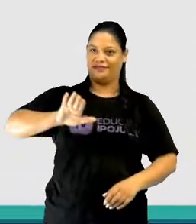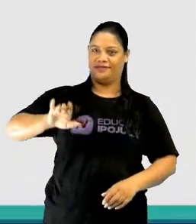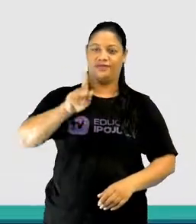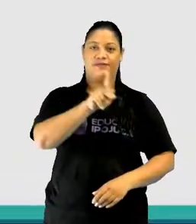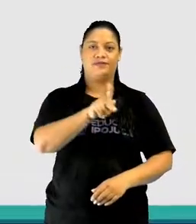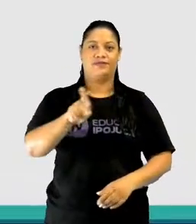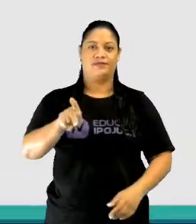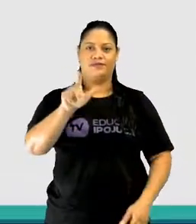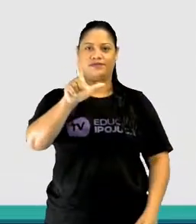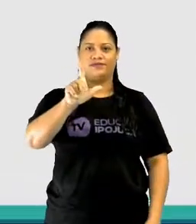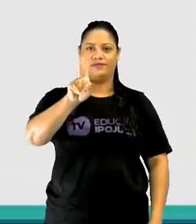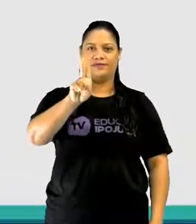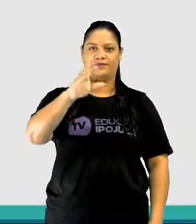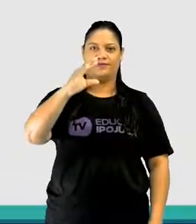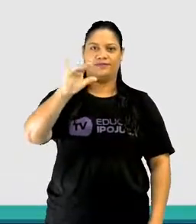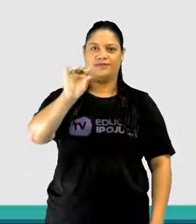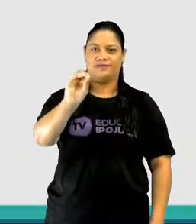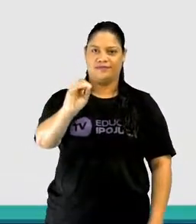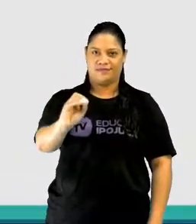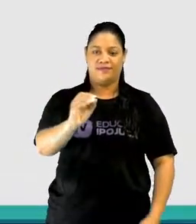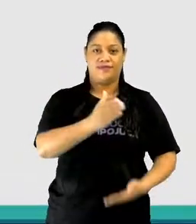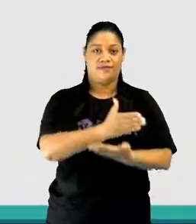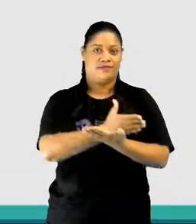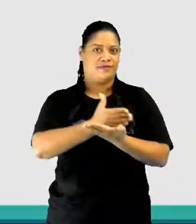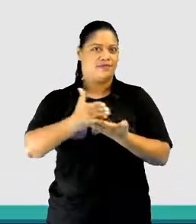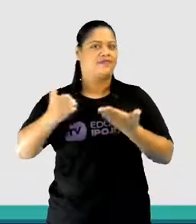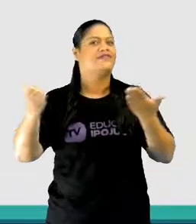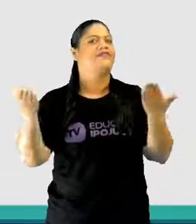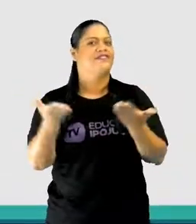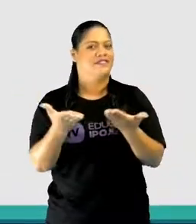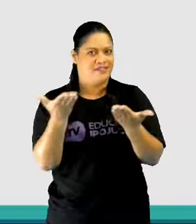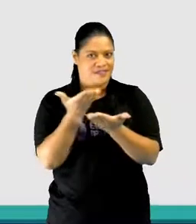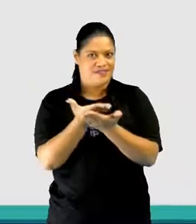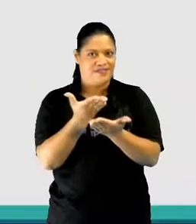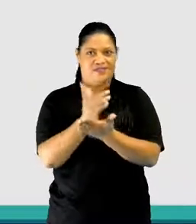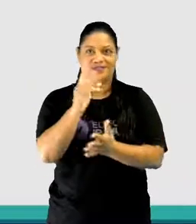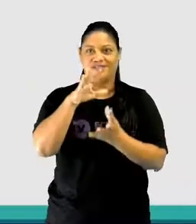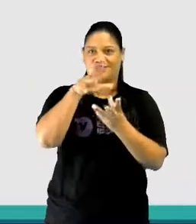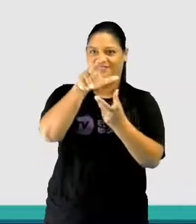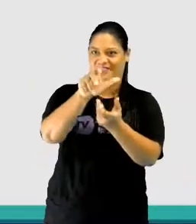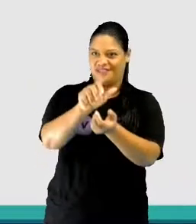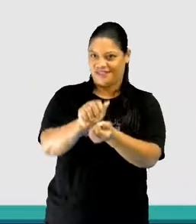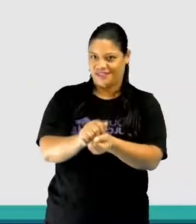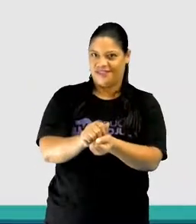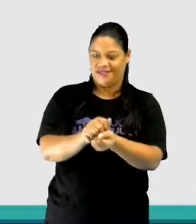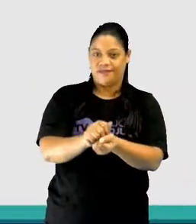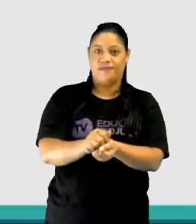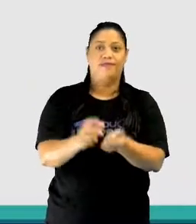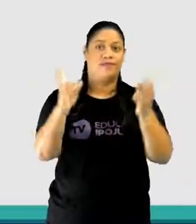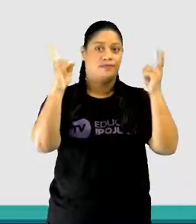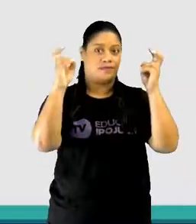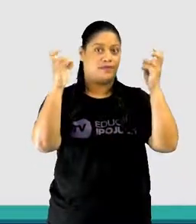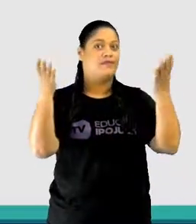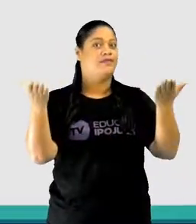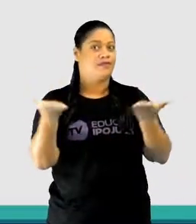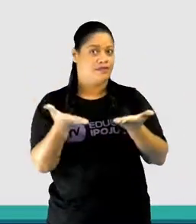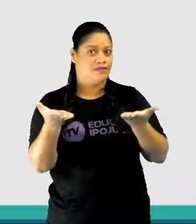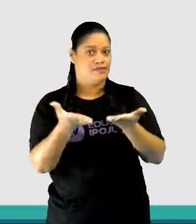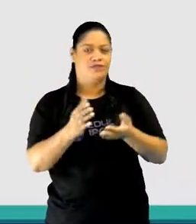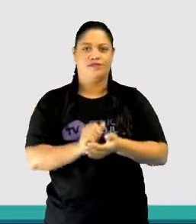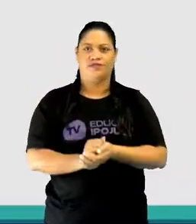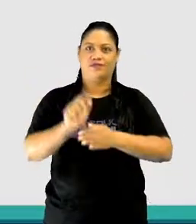professor Lúcio Neto e nós vamos começar agora a nossa aula de Geografia. O assunto de hoje é